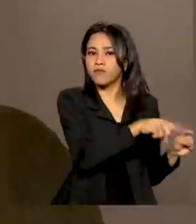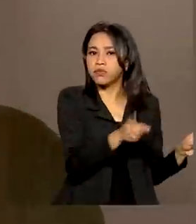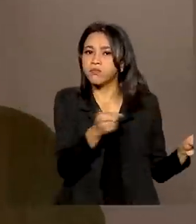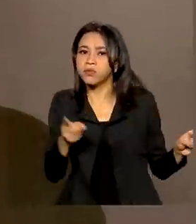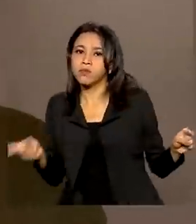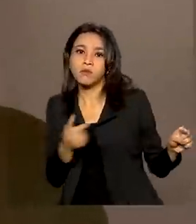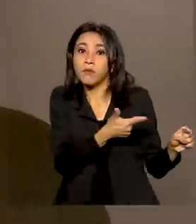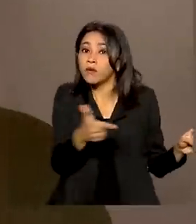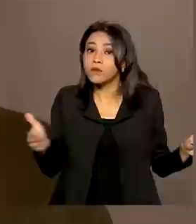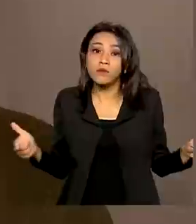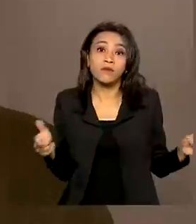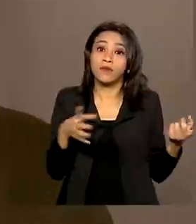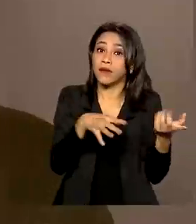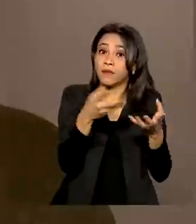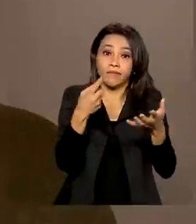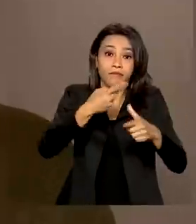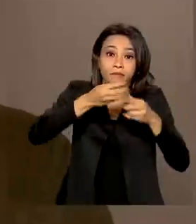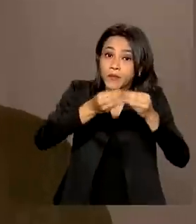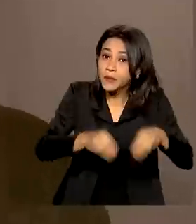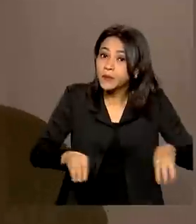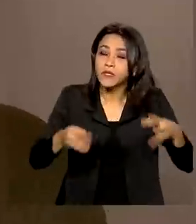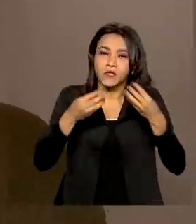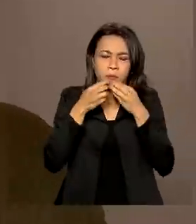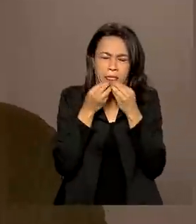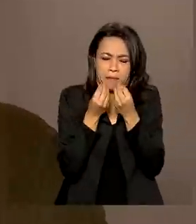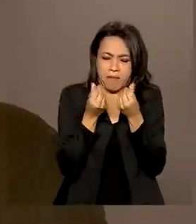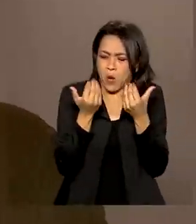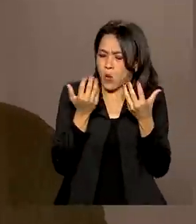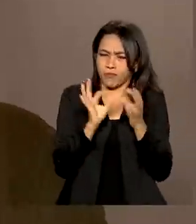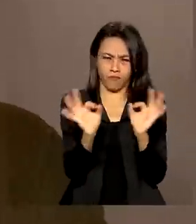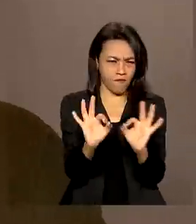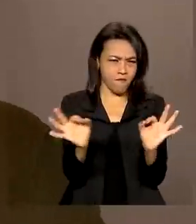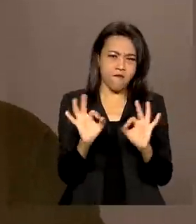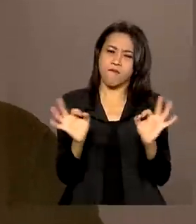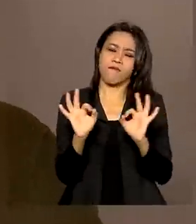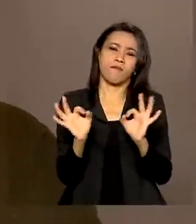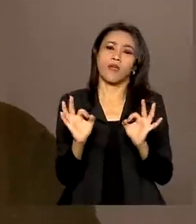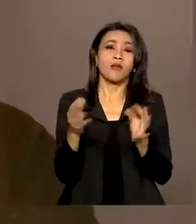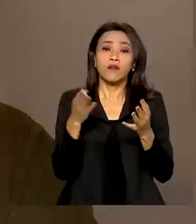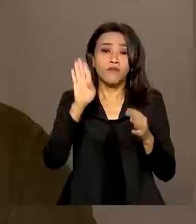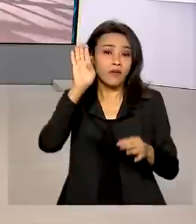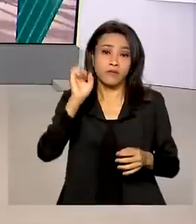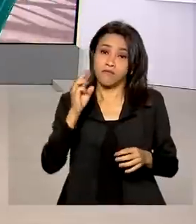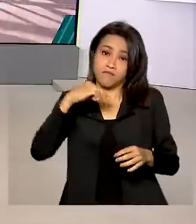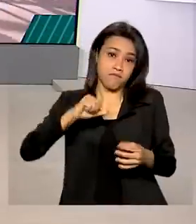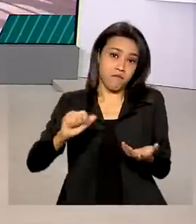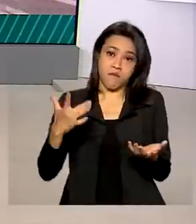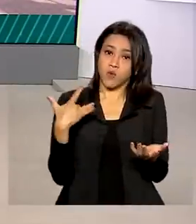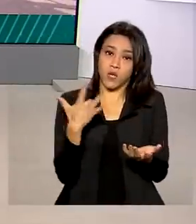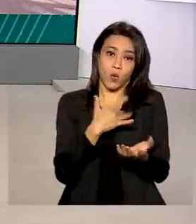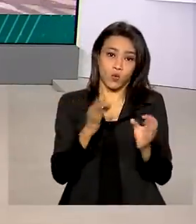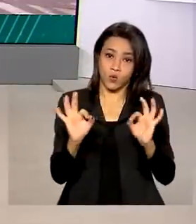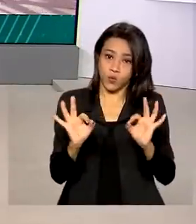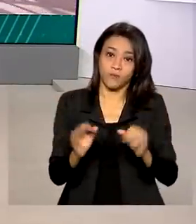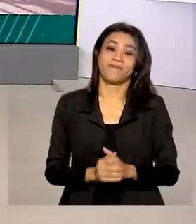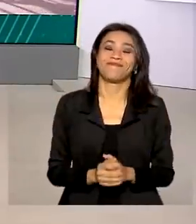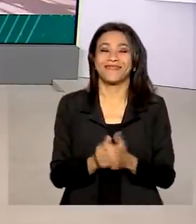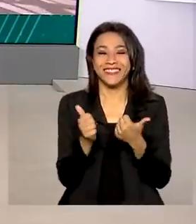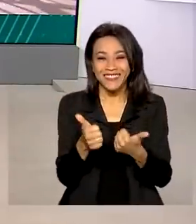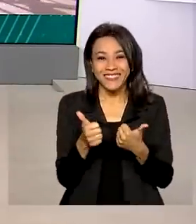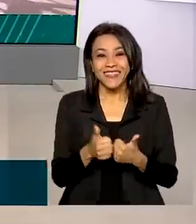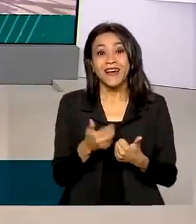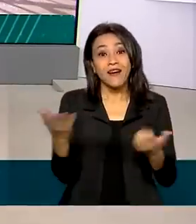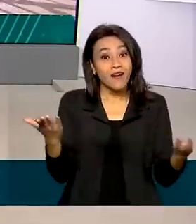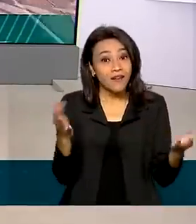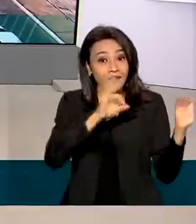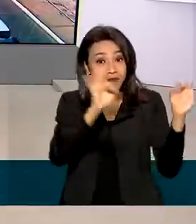defeito, nenhum tipo de amargor e uma bebida que principalmente não faz mal. A gente fica por aqui para